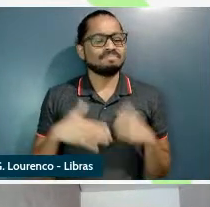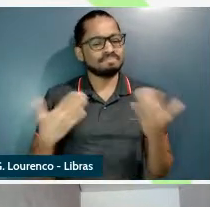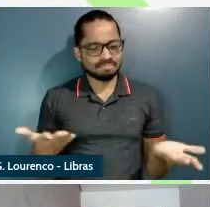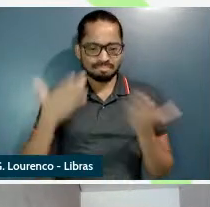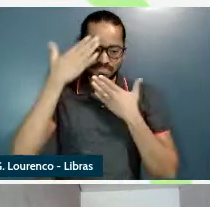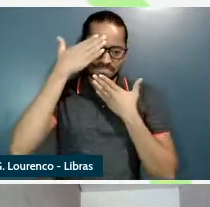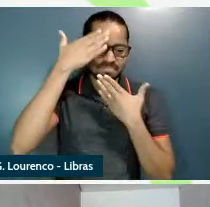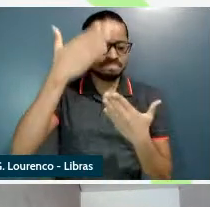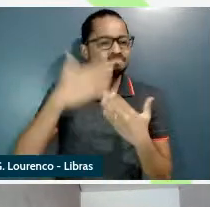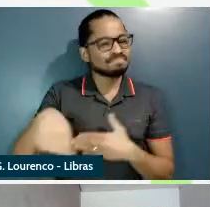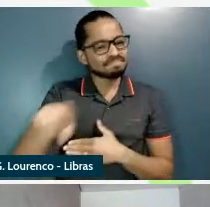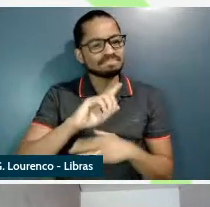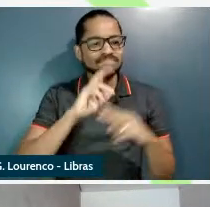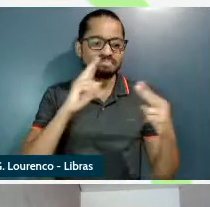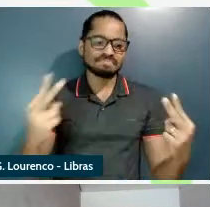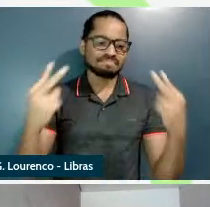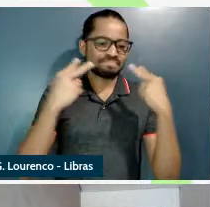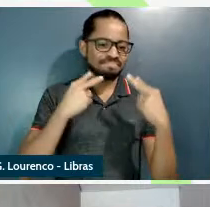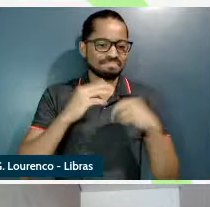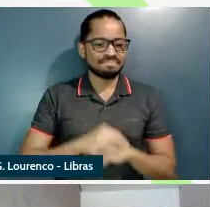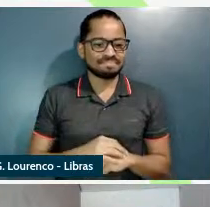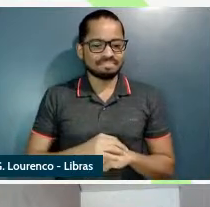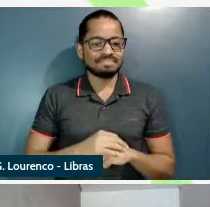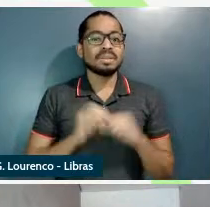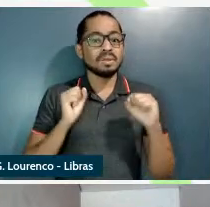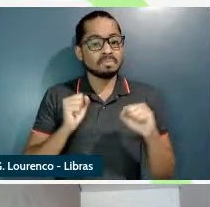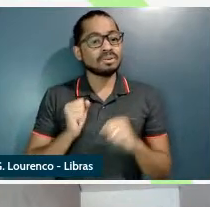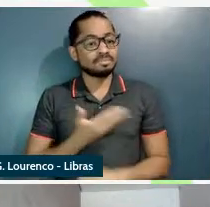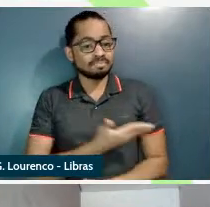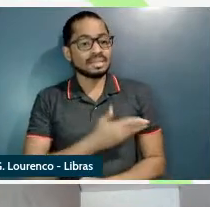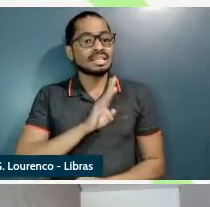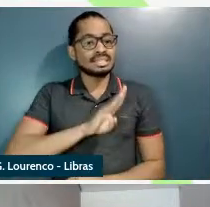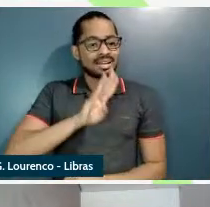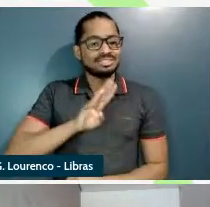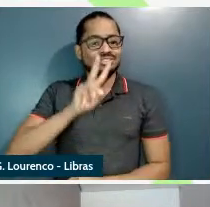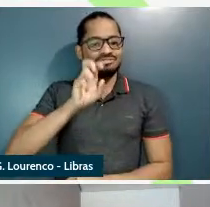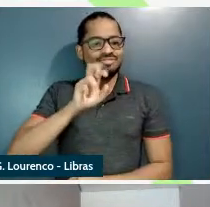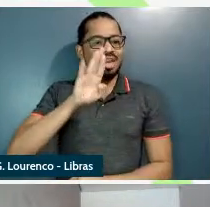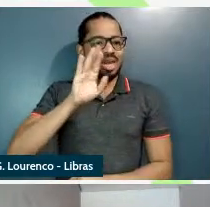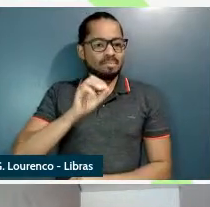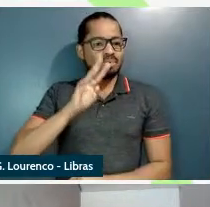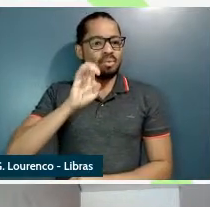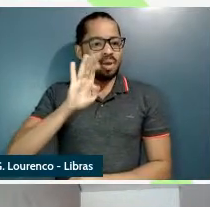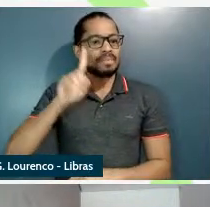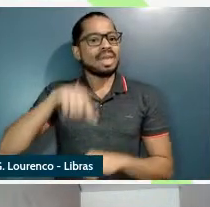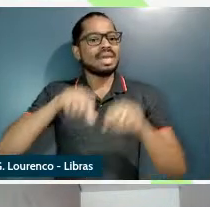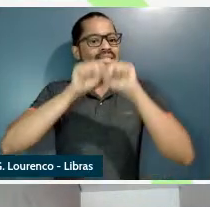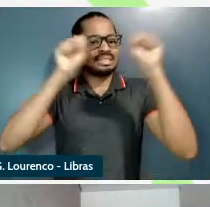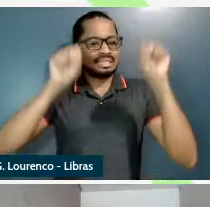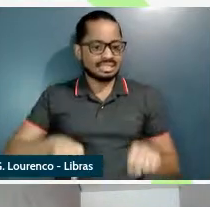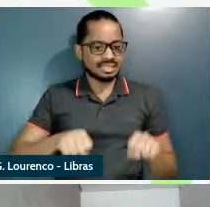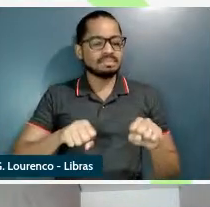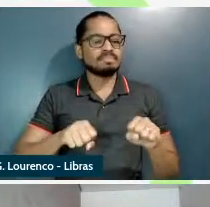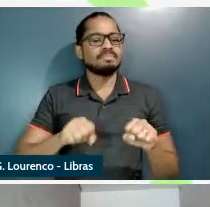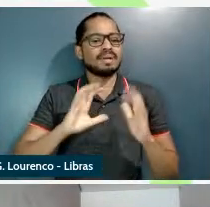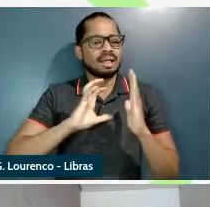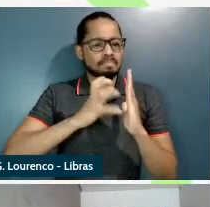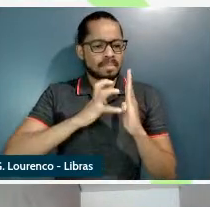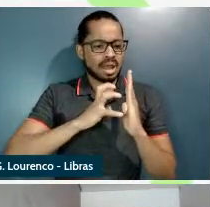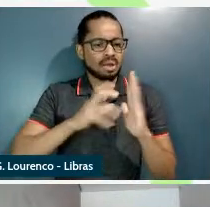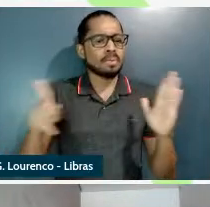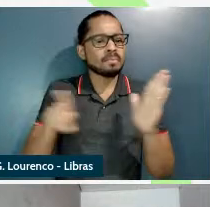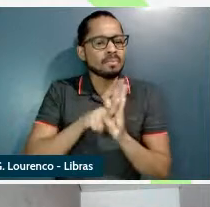agradeço a atenção de vocês e acessem o verbo web que é o banco de dados desenvolvido por nós da UFMG e que está